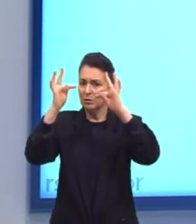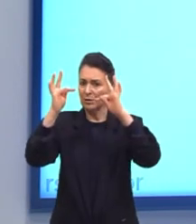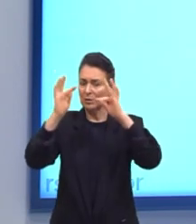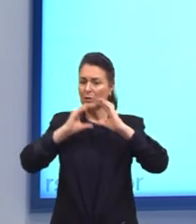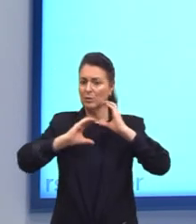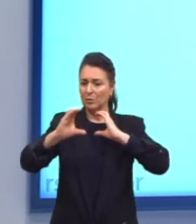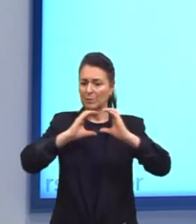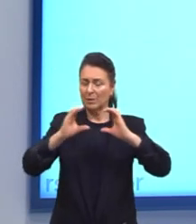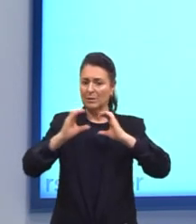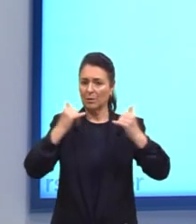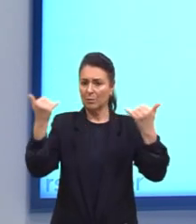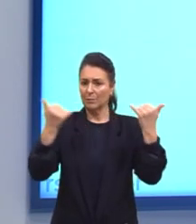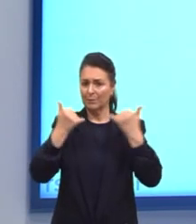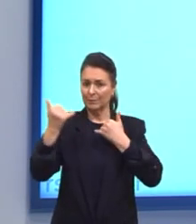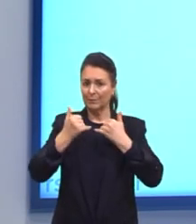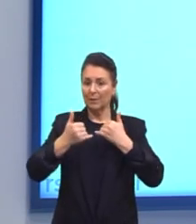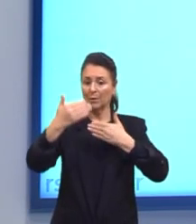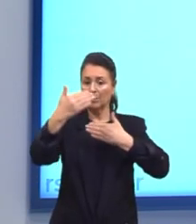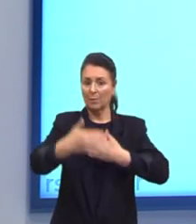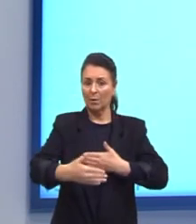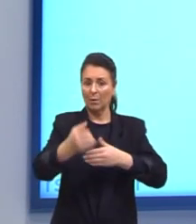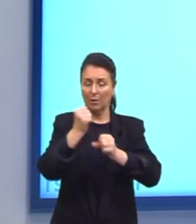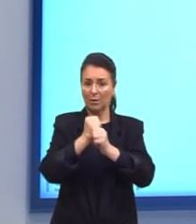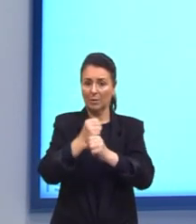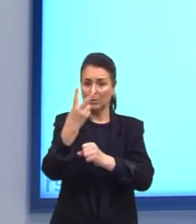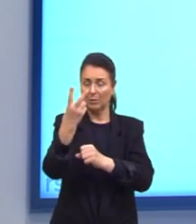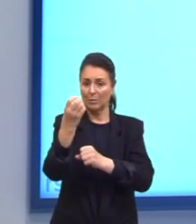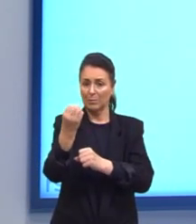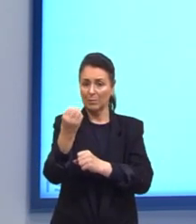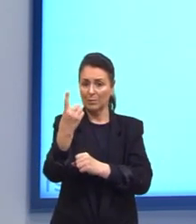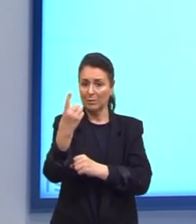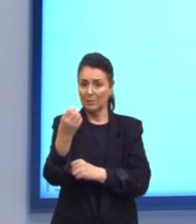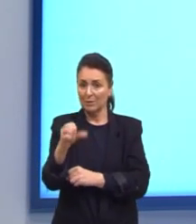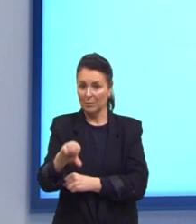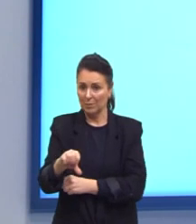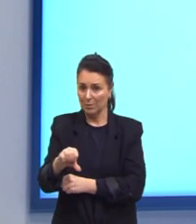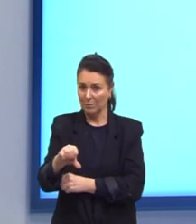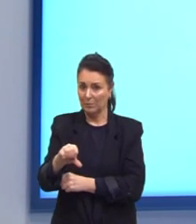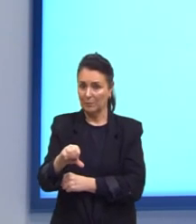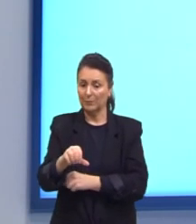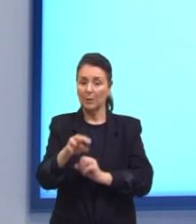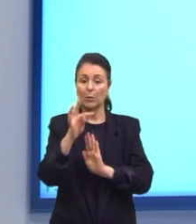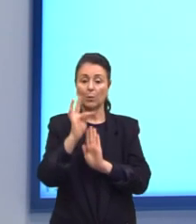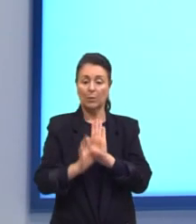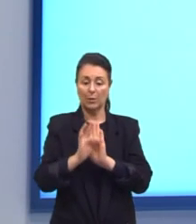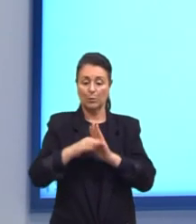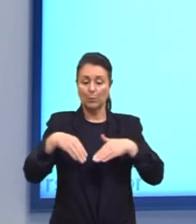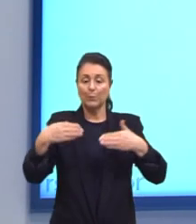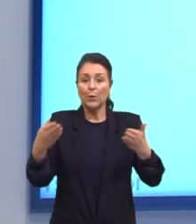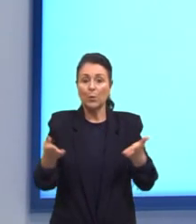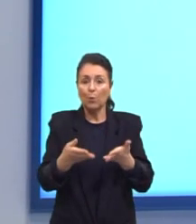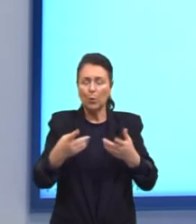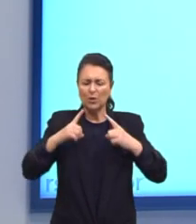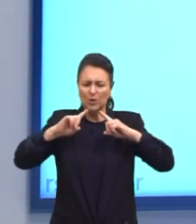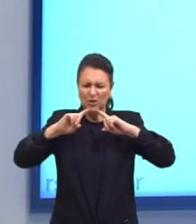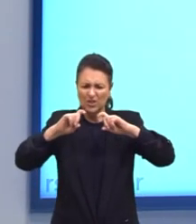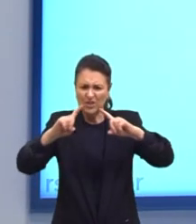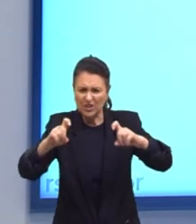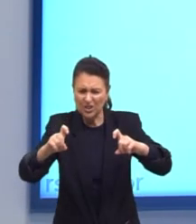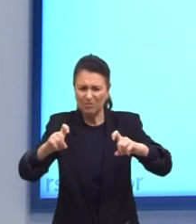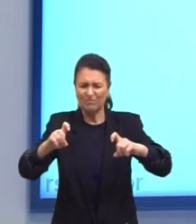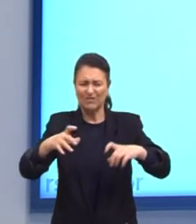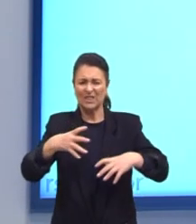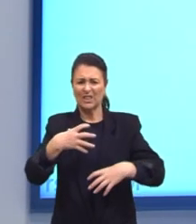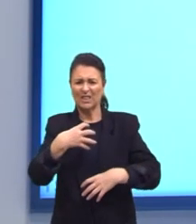Prova aí Do ano De 2019 Vamos ler O que nos pede O texto Hoje Críticas E frustrações